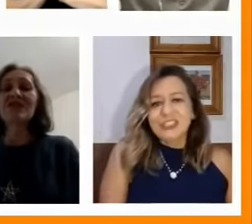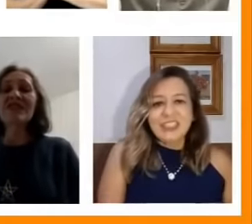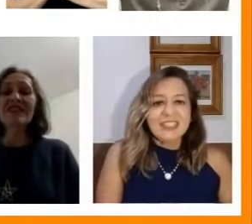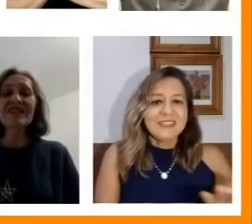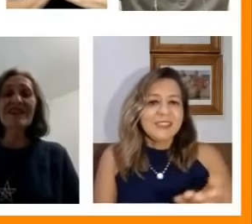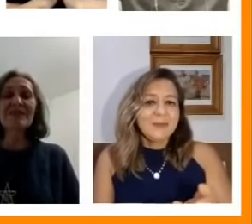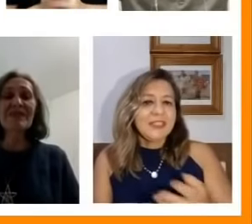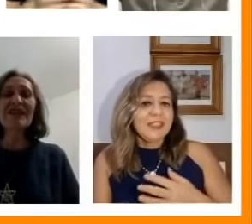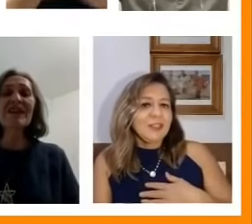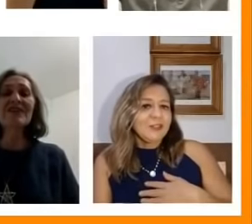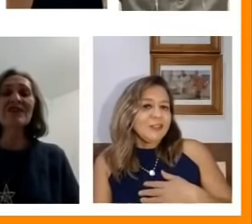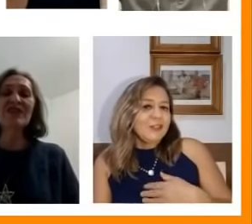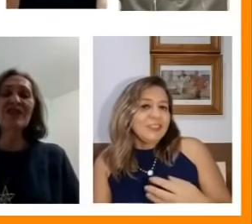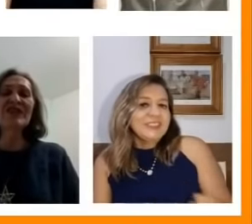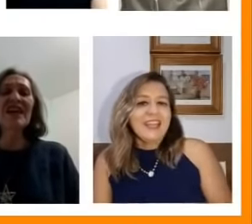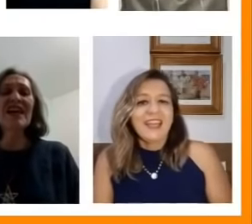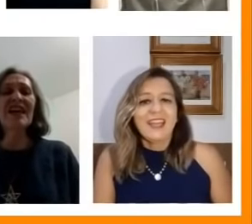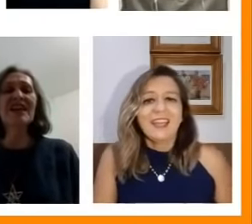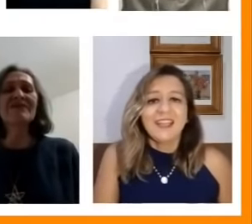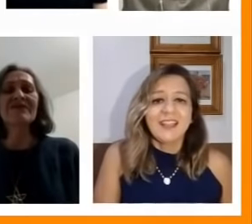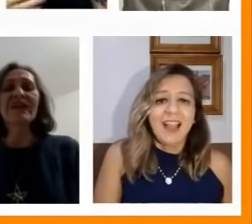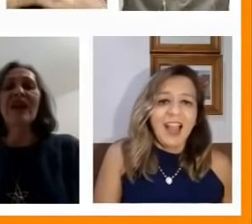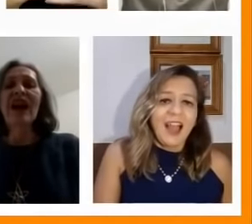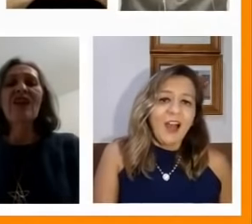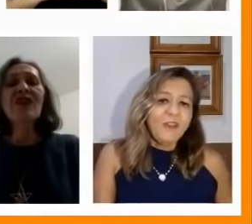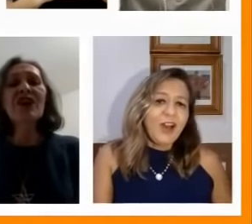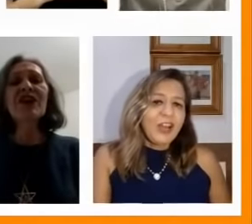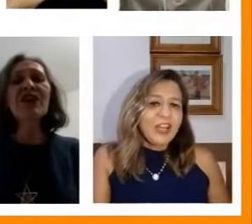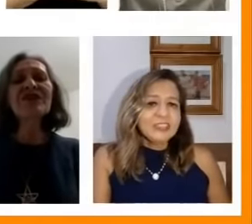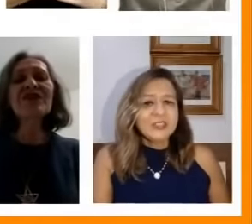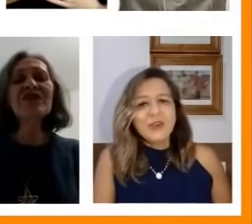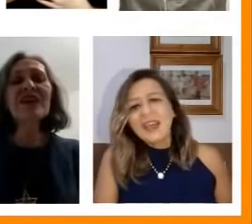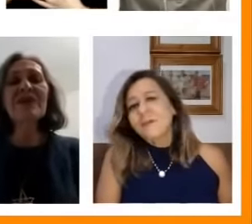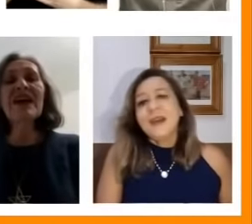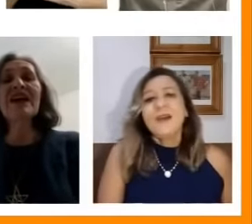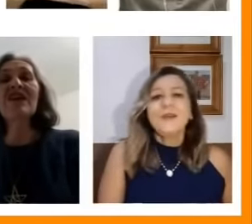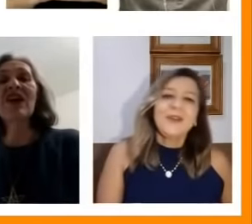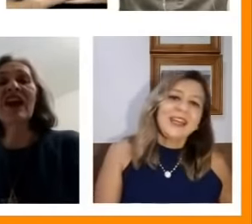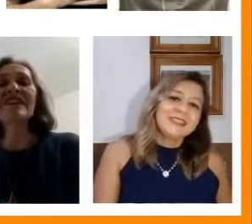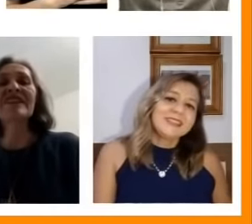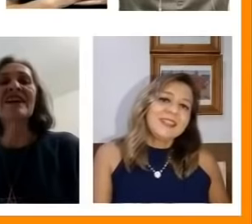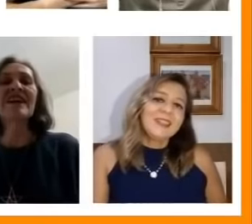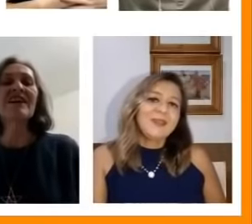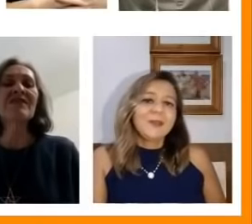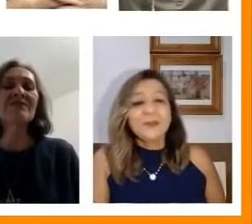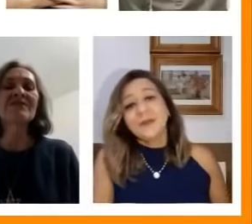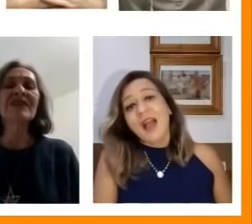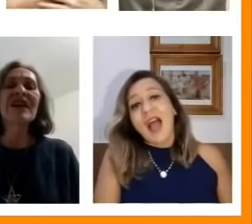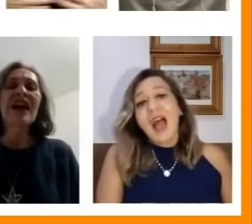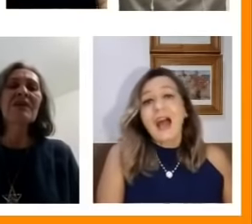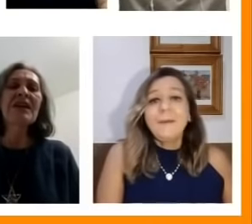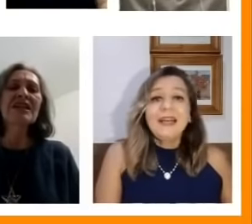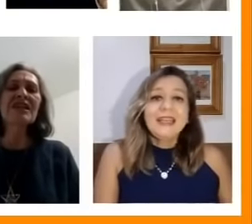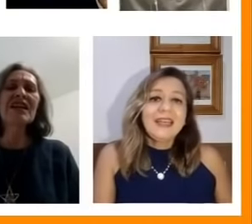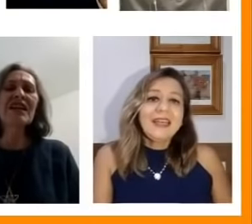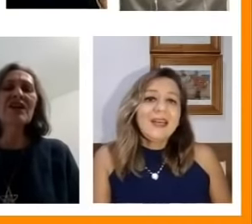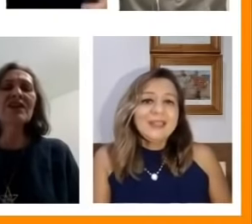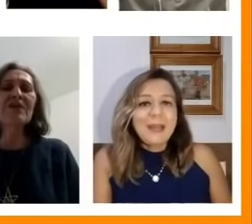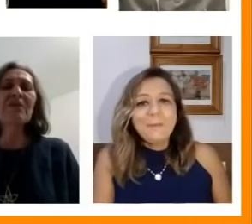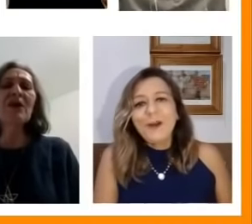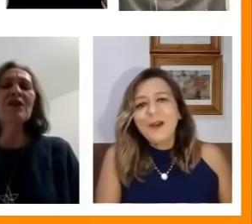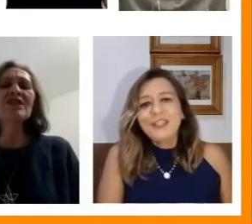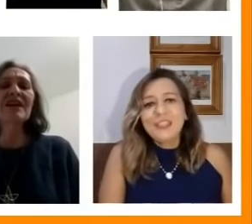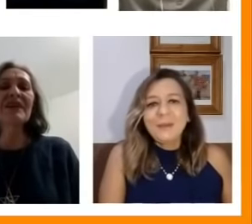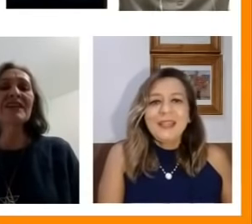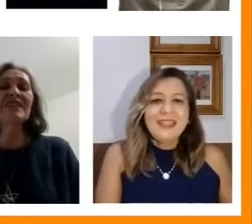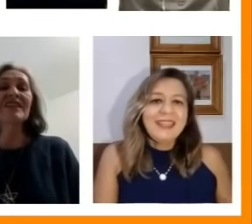Que notícias me dão de você? Alvor treffen meu coração Amanhã